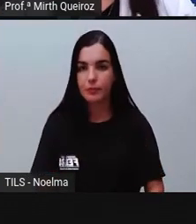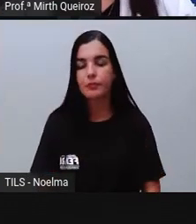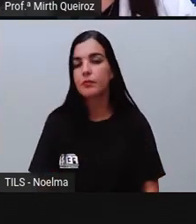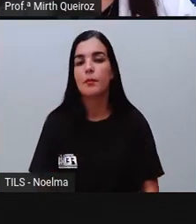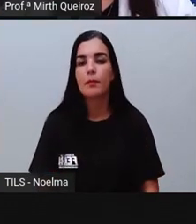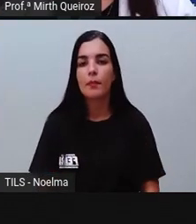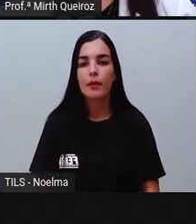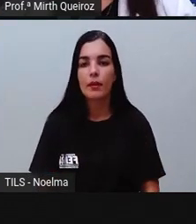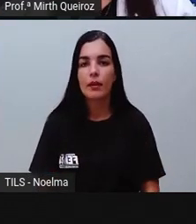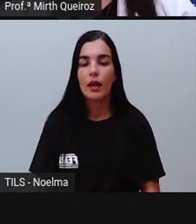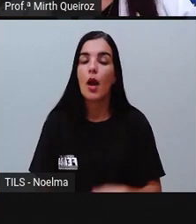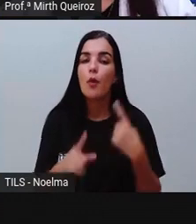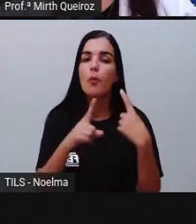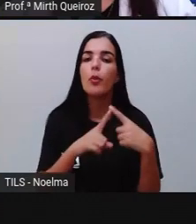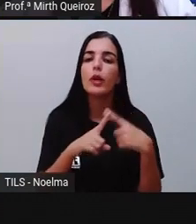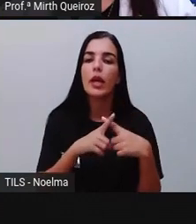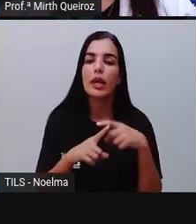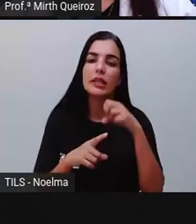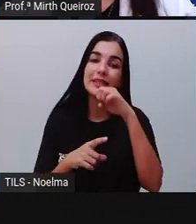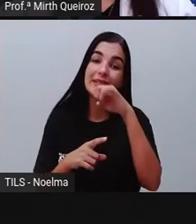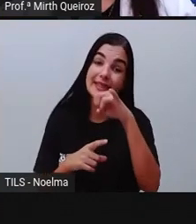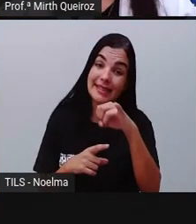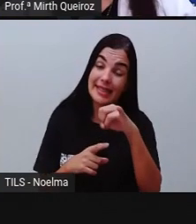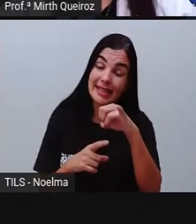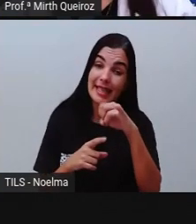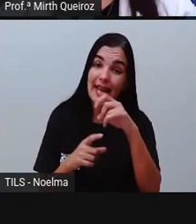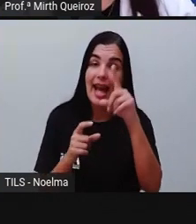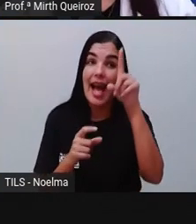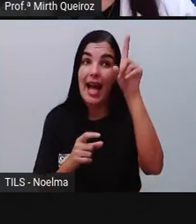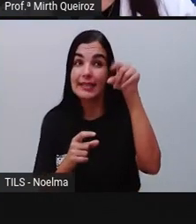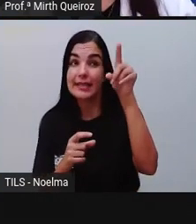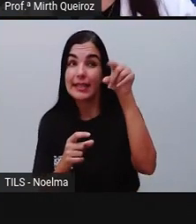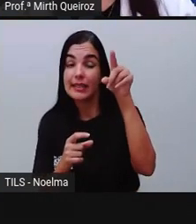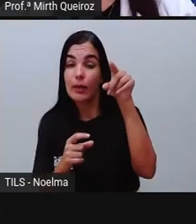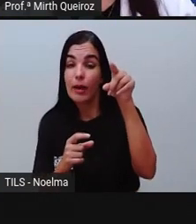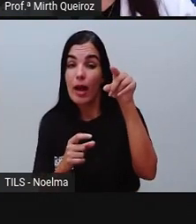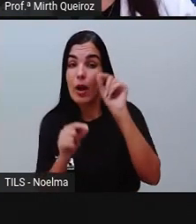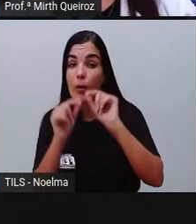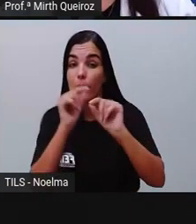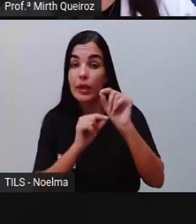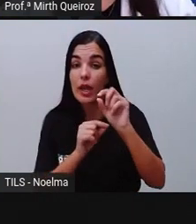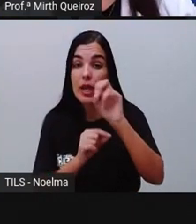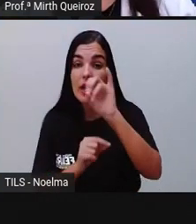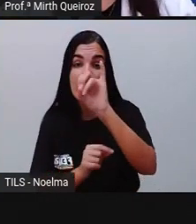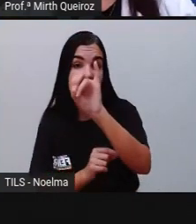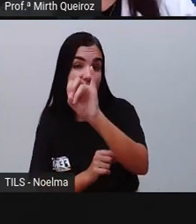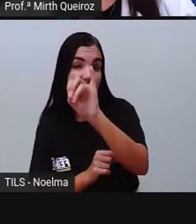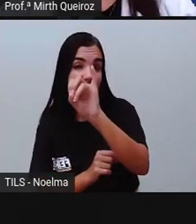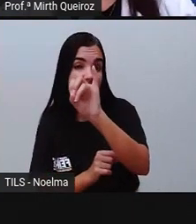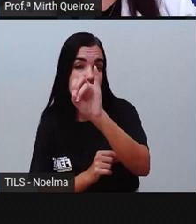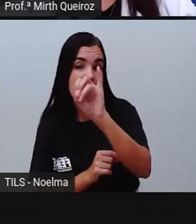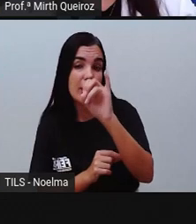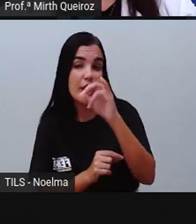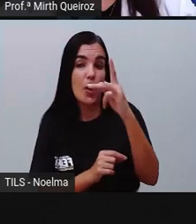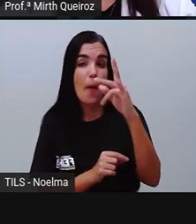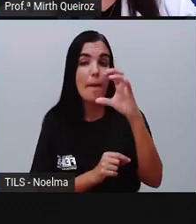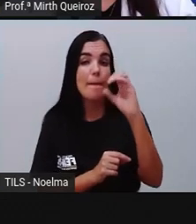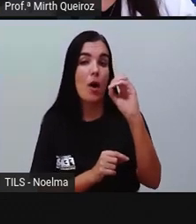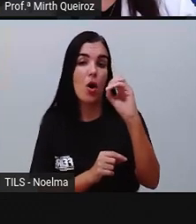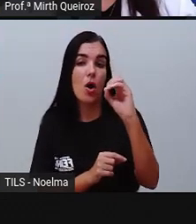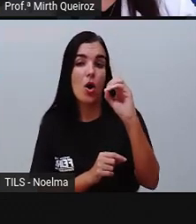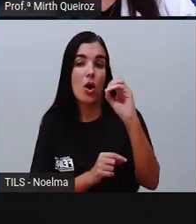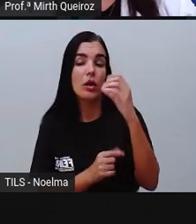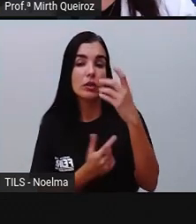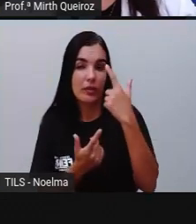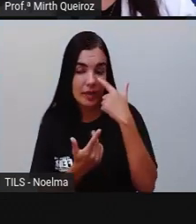Até porque, se a gente fosse acentuar, seria o I e o pó aqui de hífens e